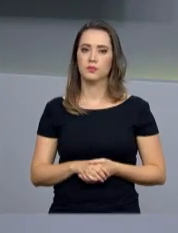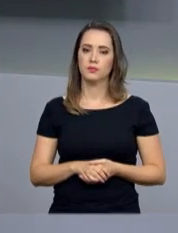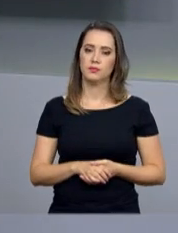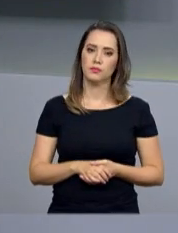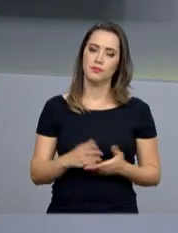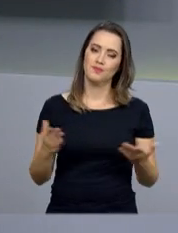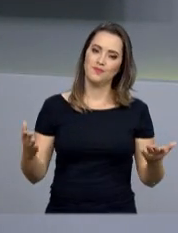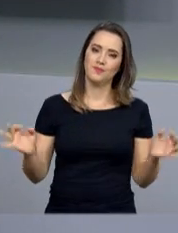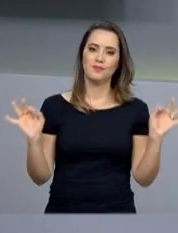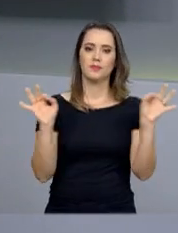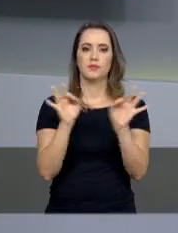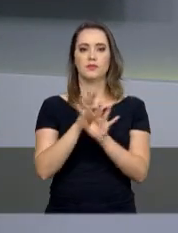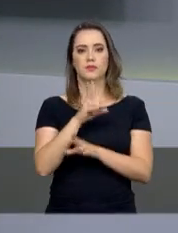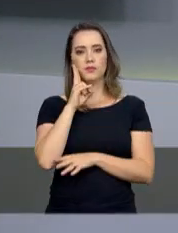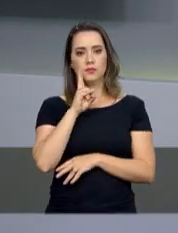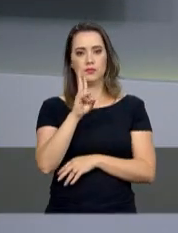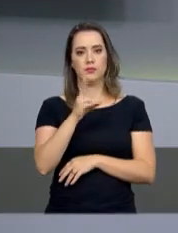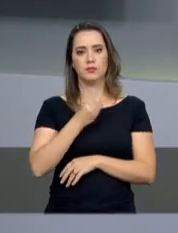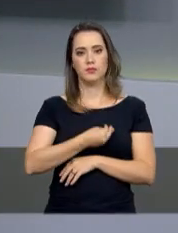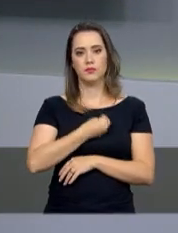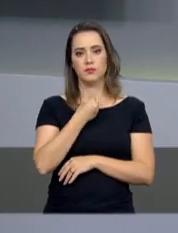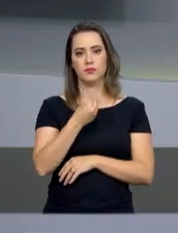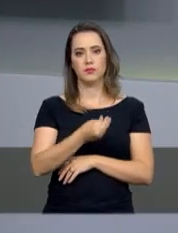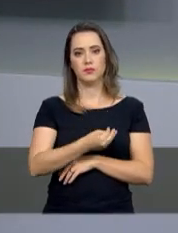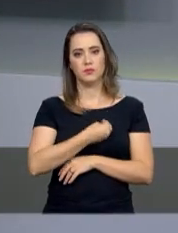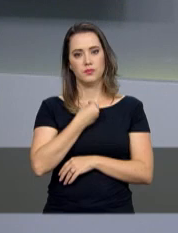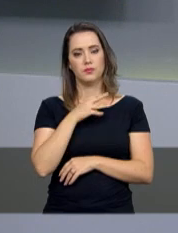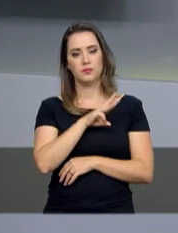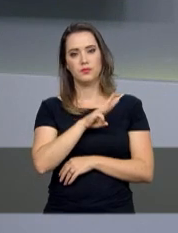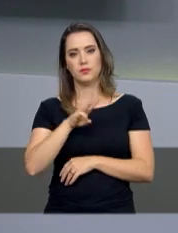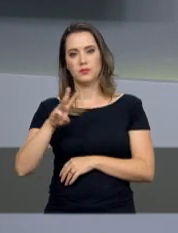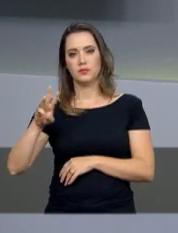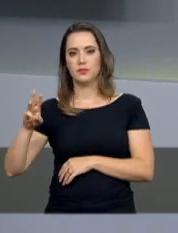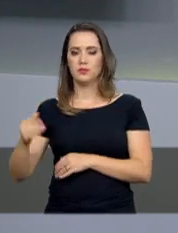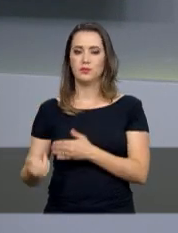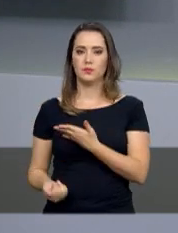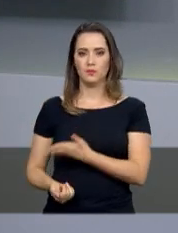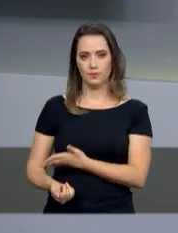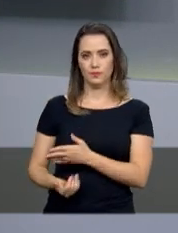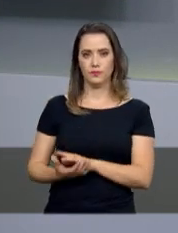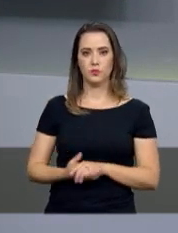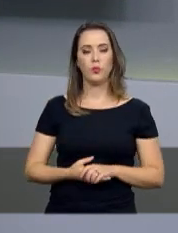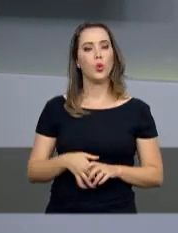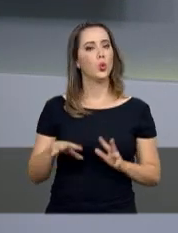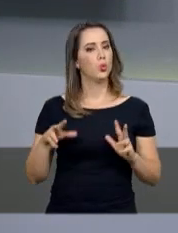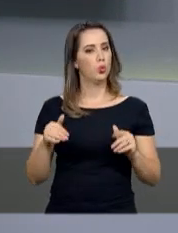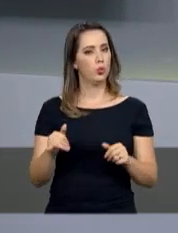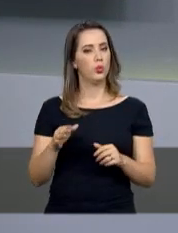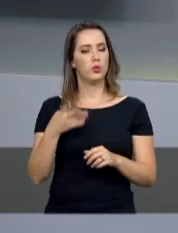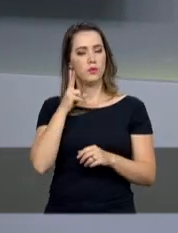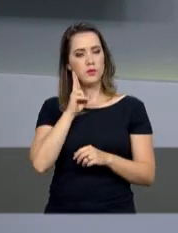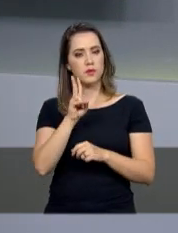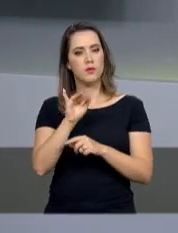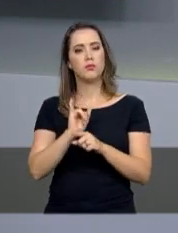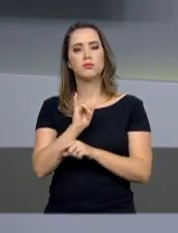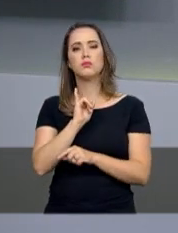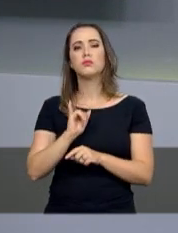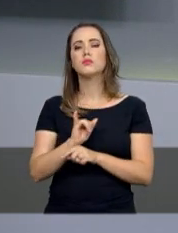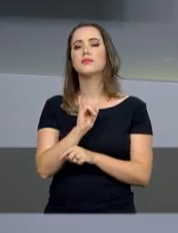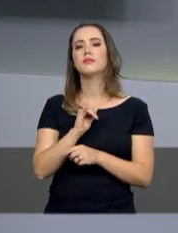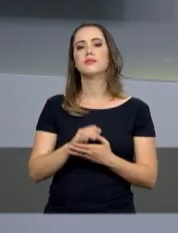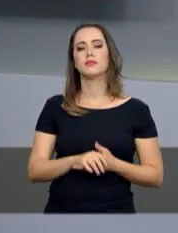E nós ficamos por aqui. Você acompanha a nossa programação ao vivo pelo site da NBR e todas as reportagens estão